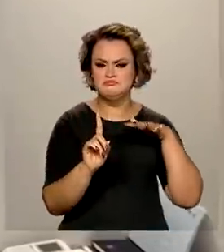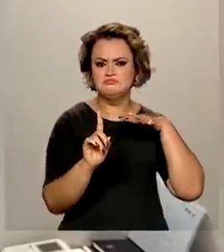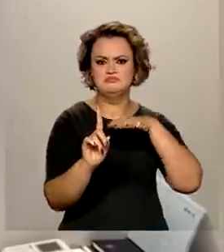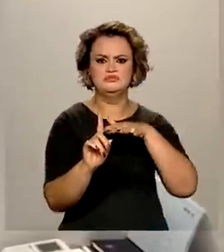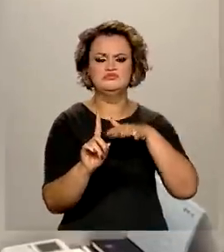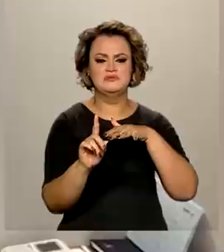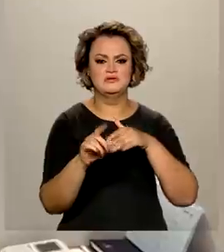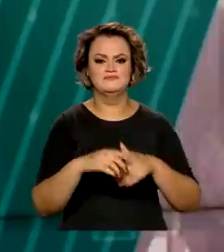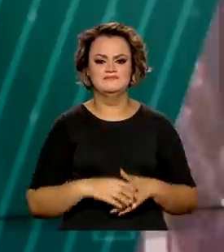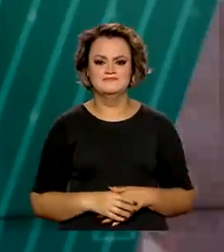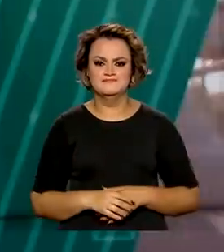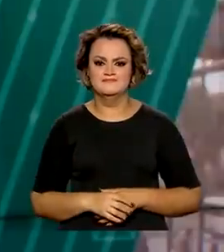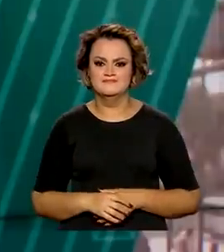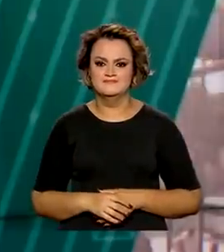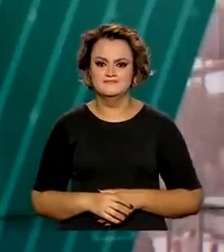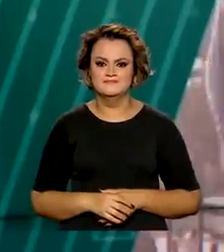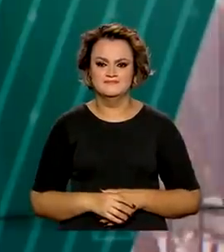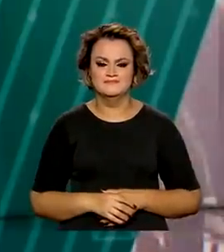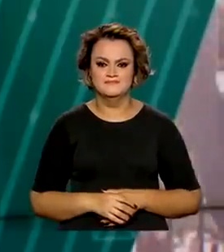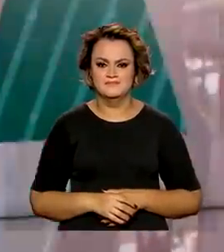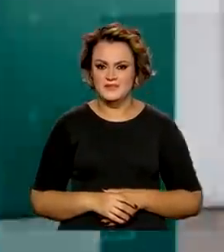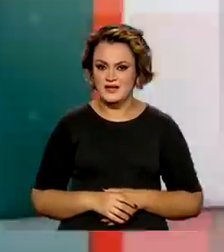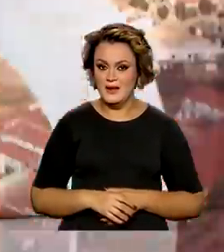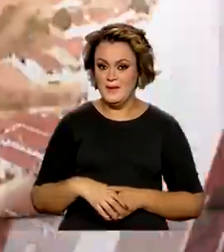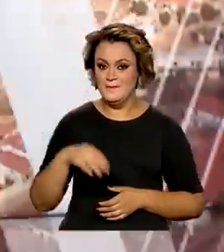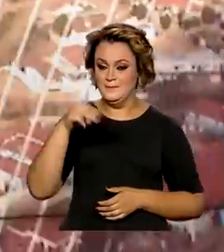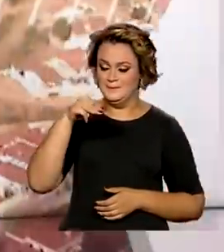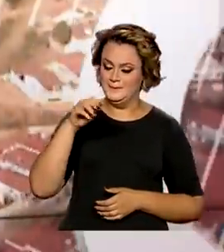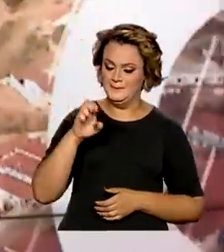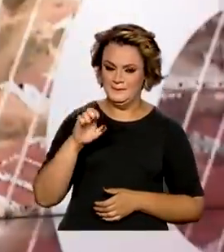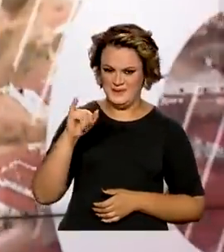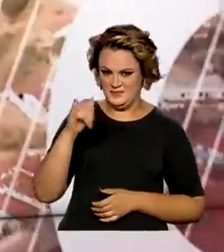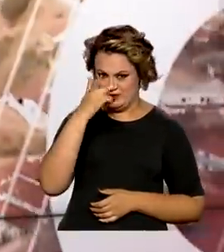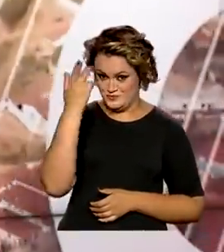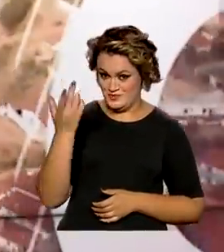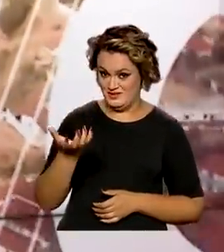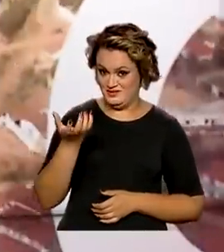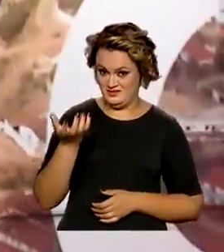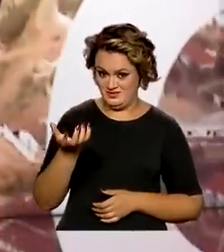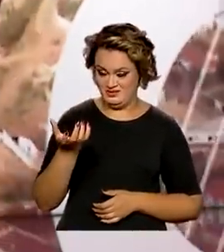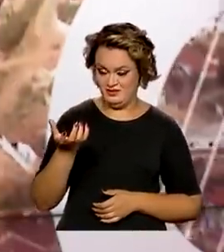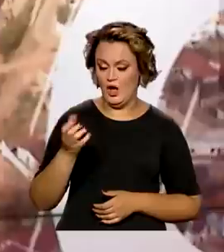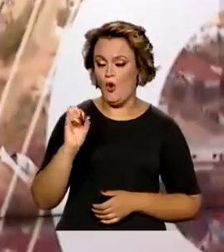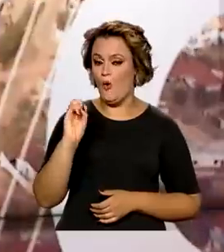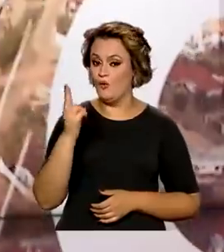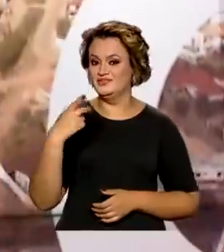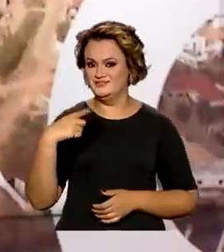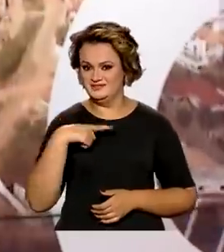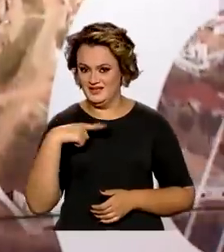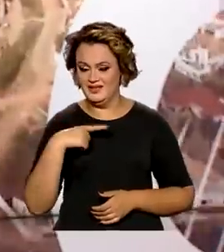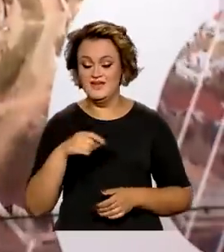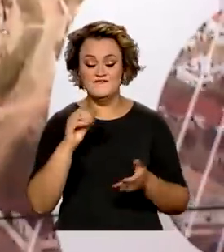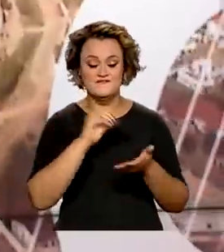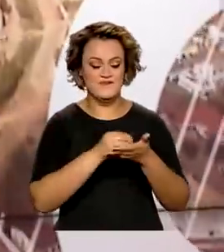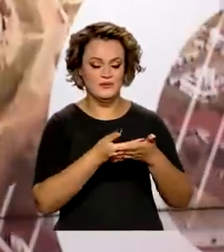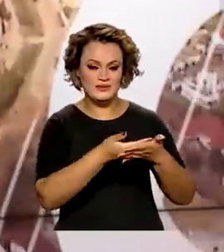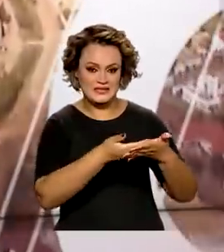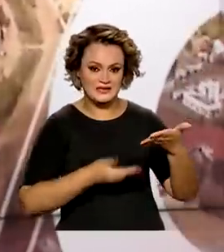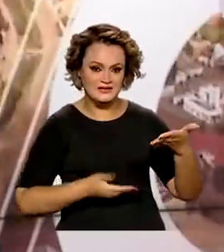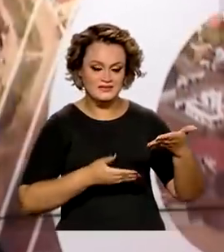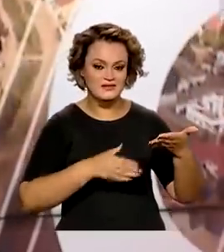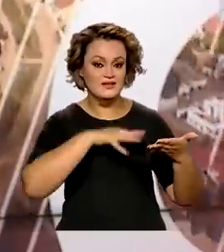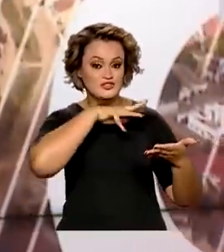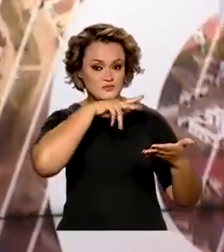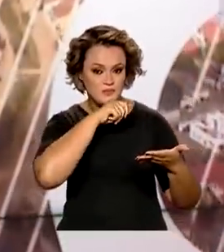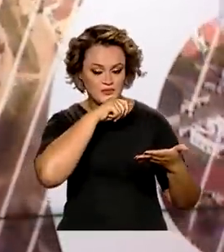internacional. Os microempreendedores individuais que ainda não entregaram a declaração anual do Simples Nacional